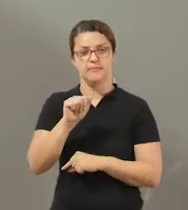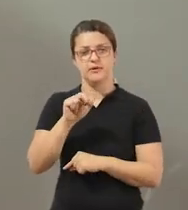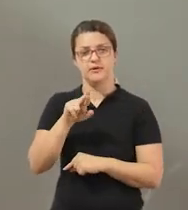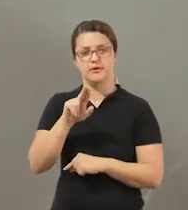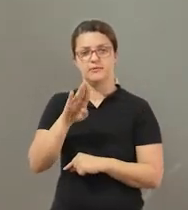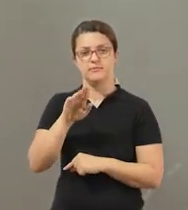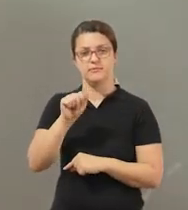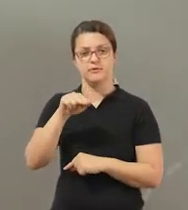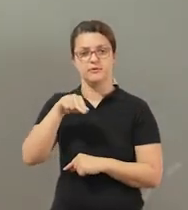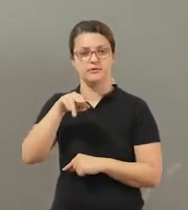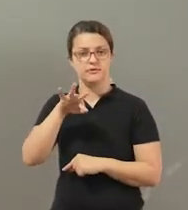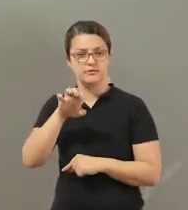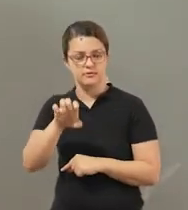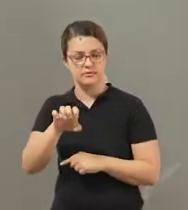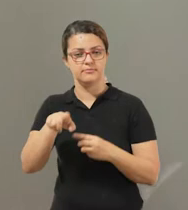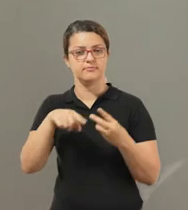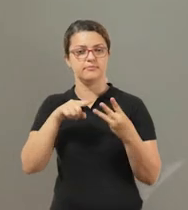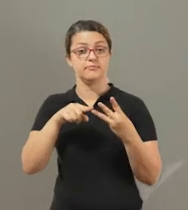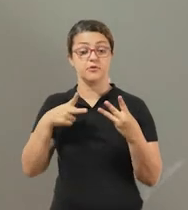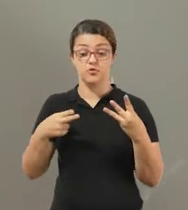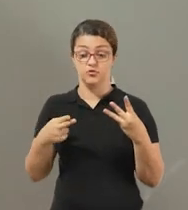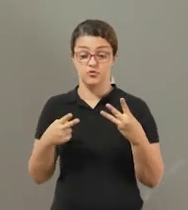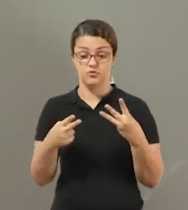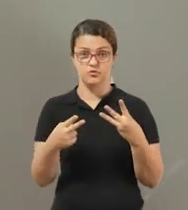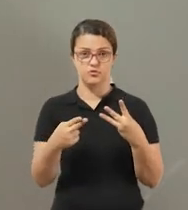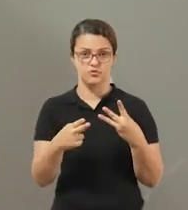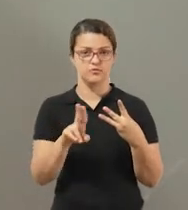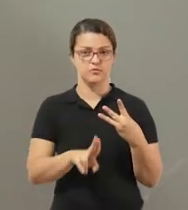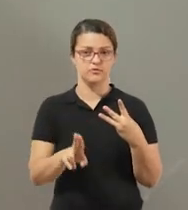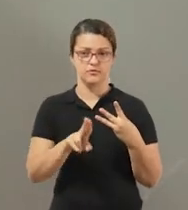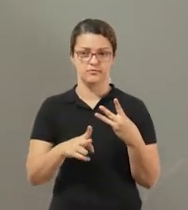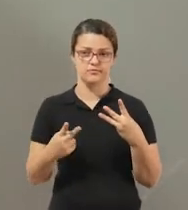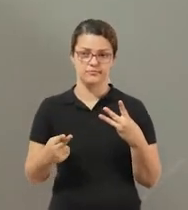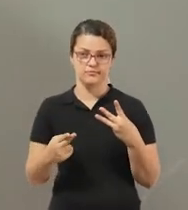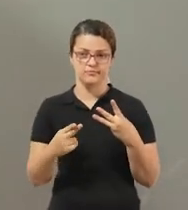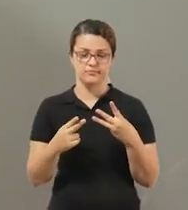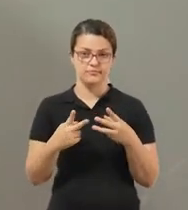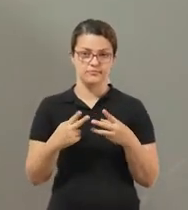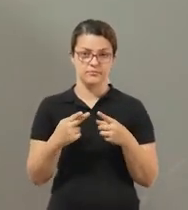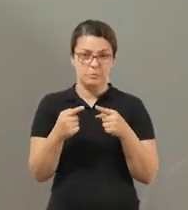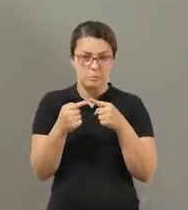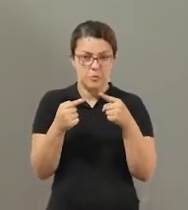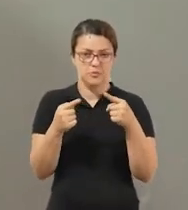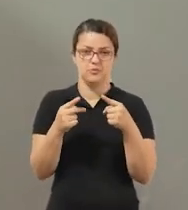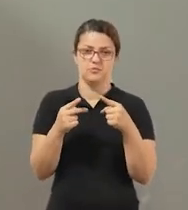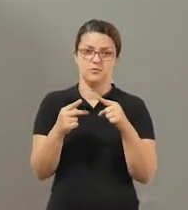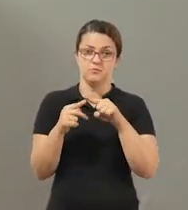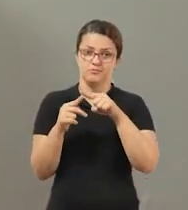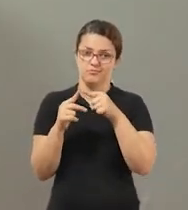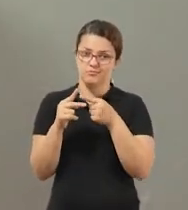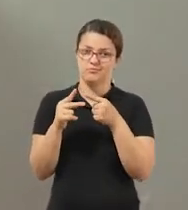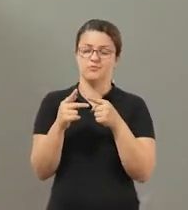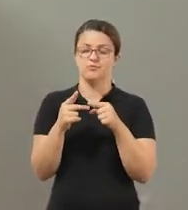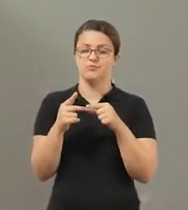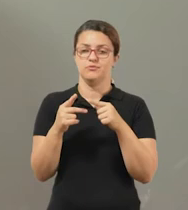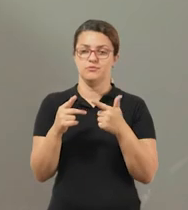se tiver em casa Tesoura, tudo Eu vou usar uma com ponta, mas use em casa sem ponta